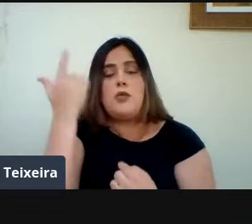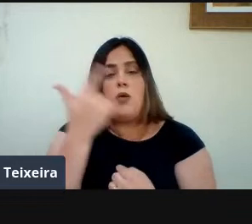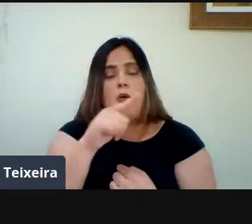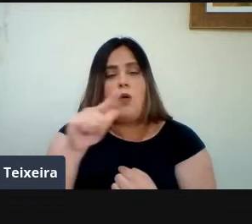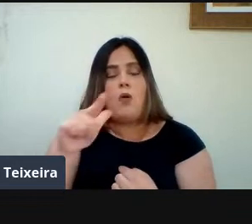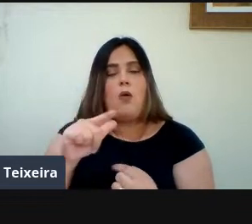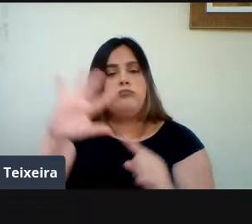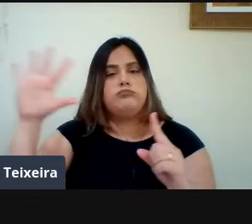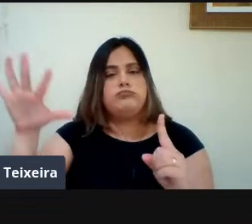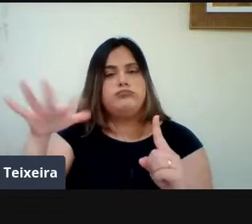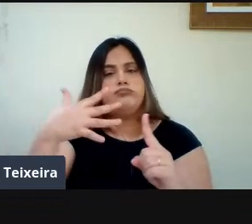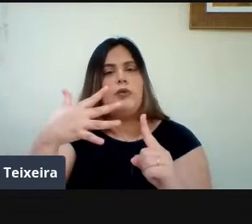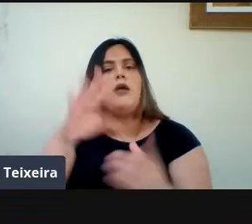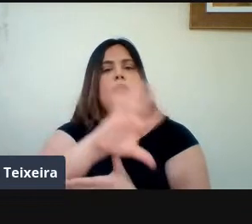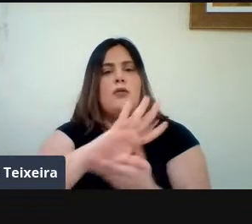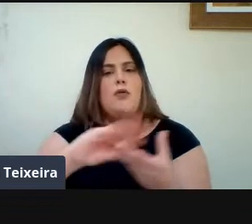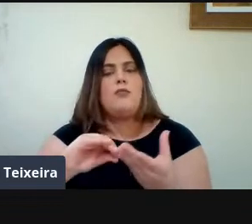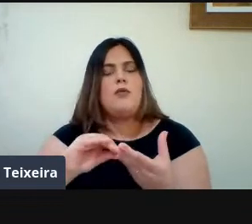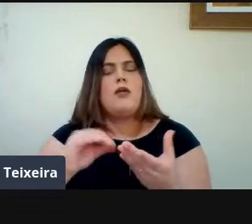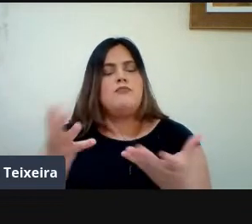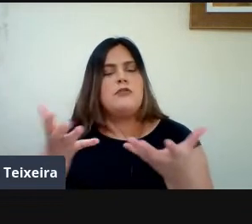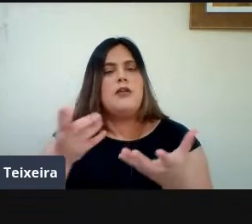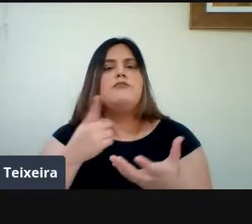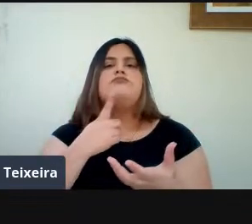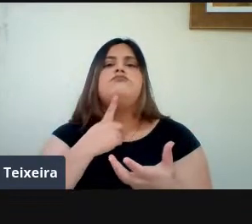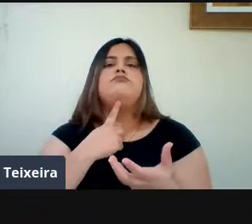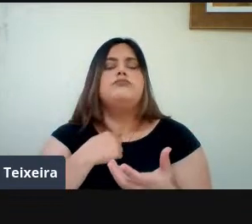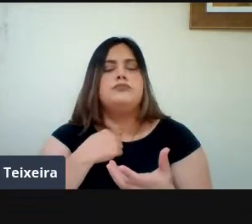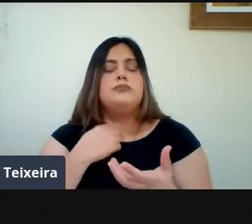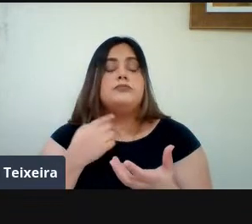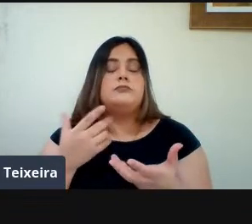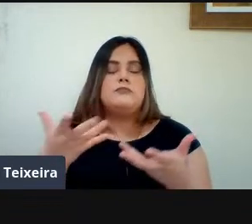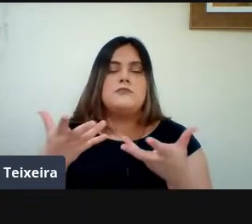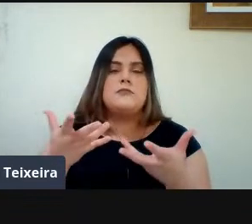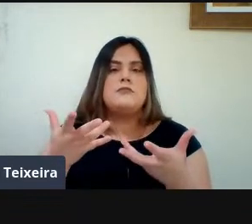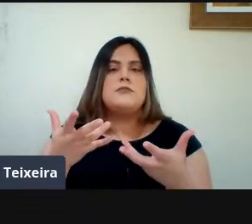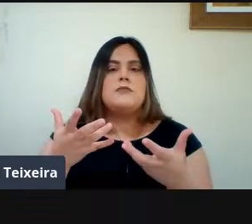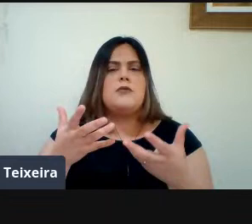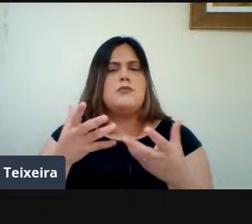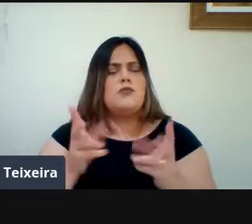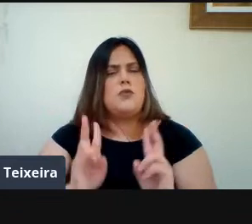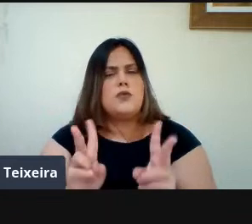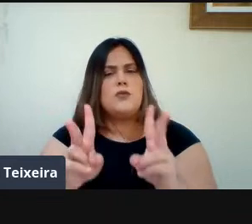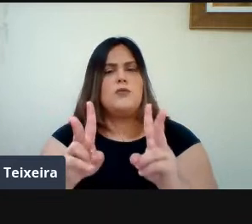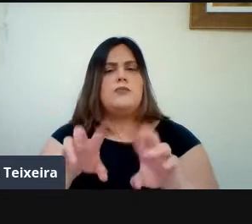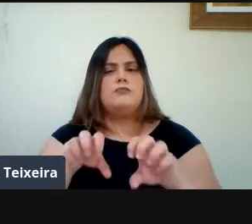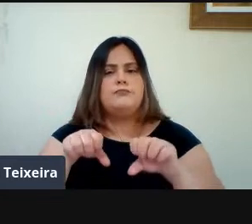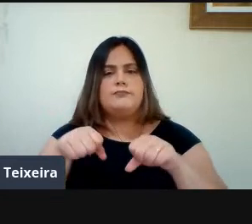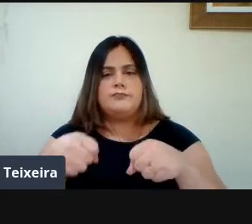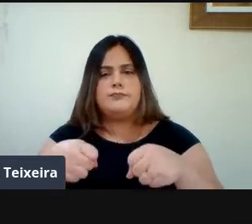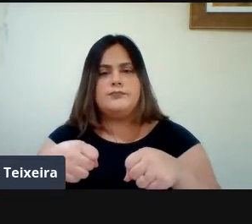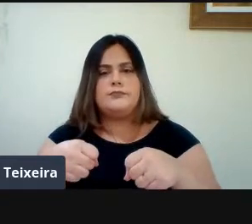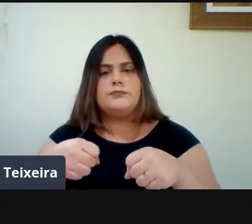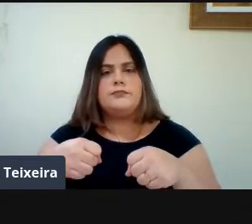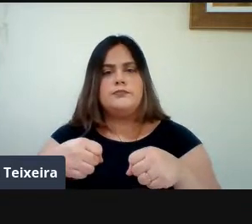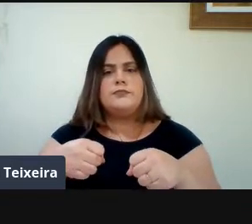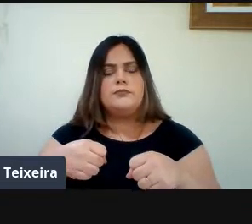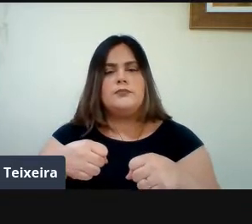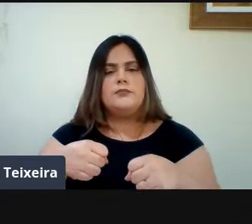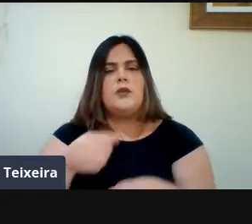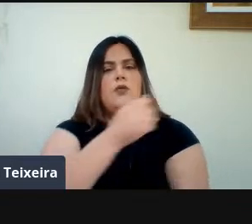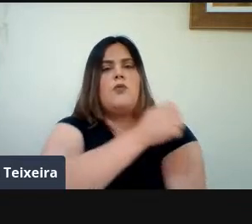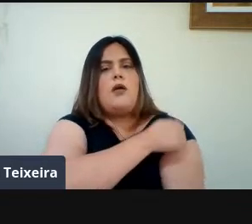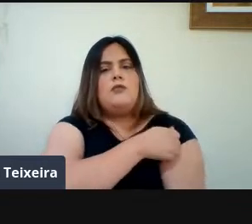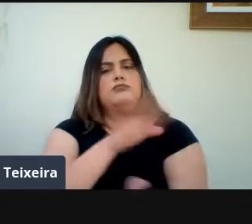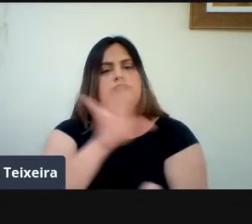Pretendem Adentrar Dentro Da Universidade Ou Que Não Tiver A Chance De Aqui Chegar Então Persevere Seja Um Verdadeiro Aluno Do